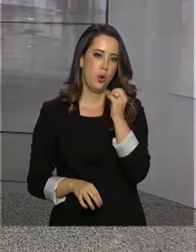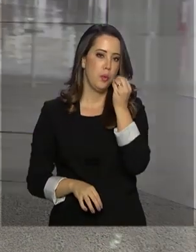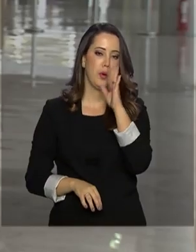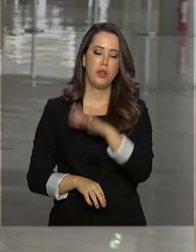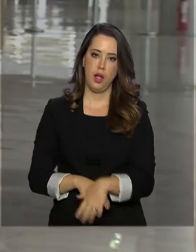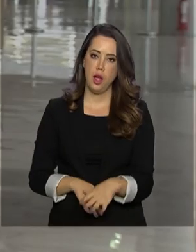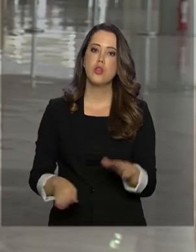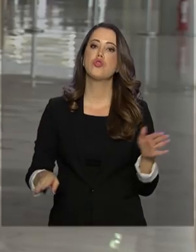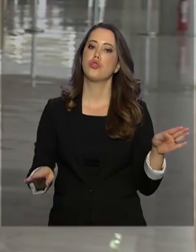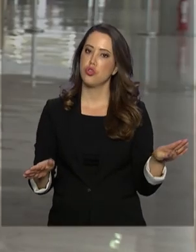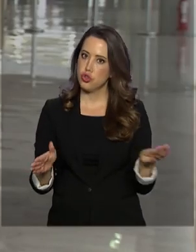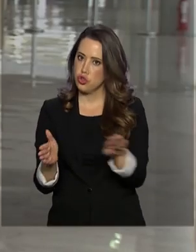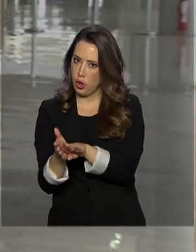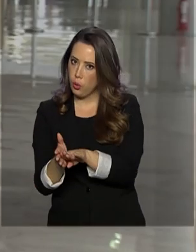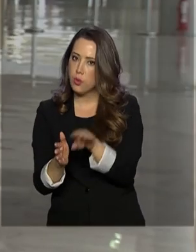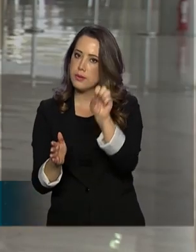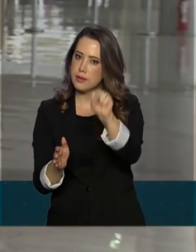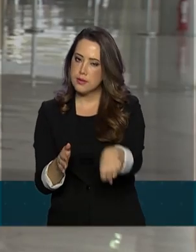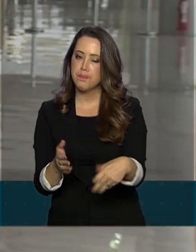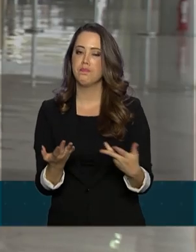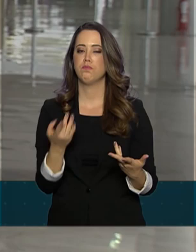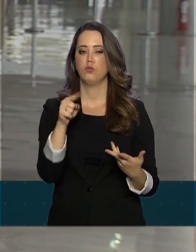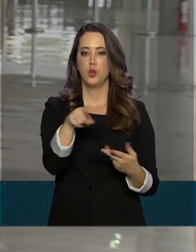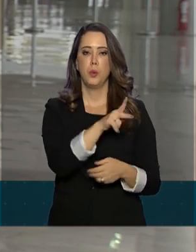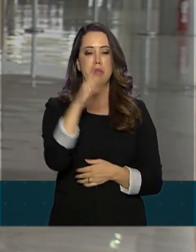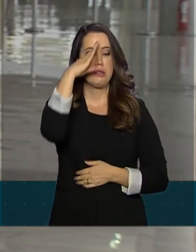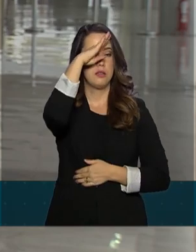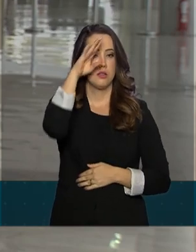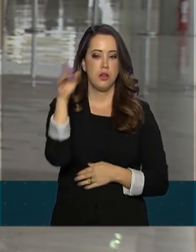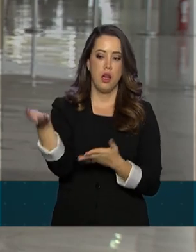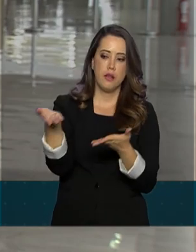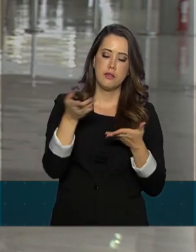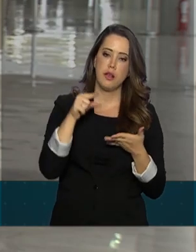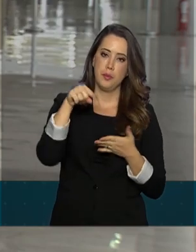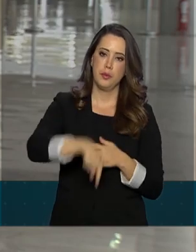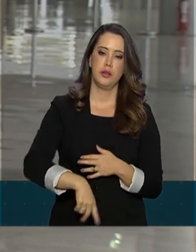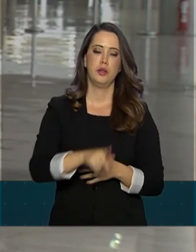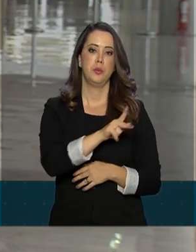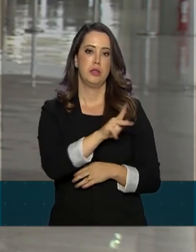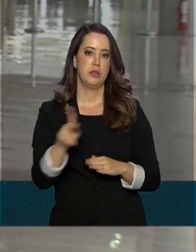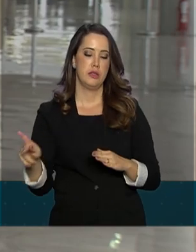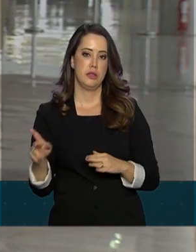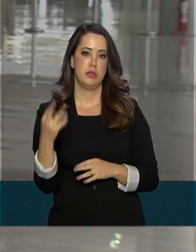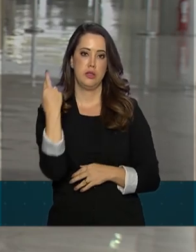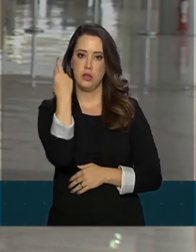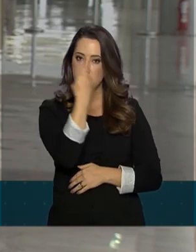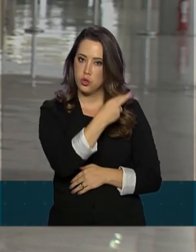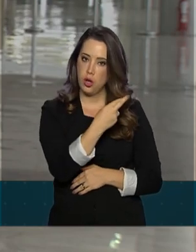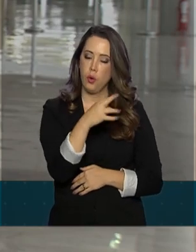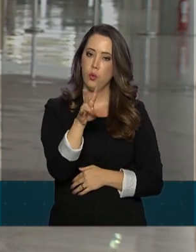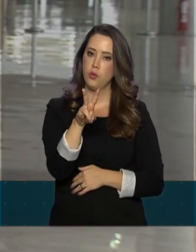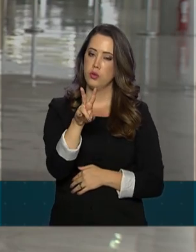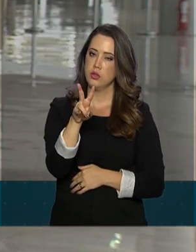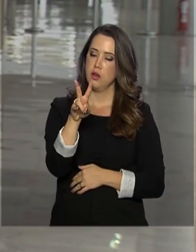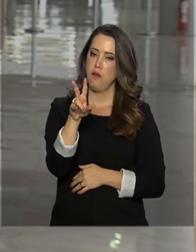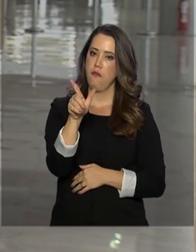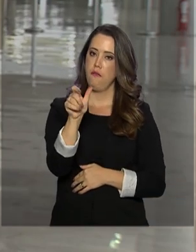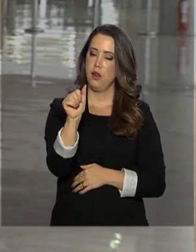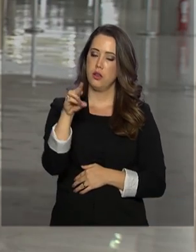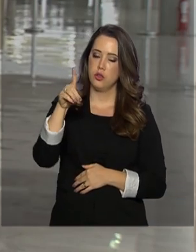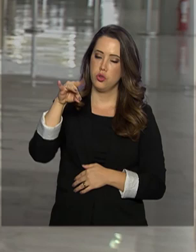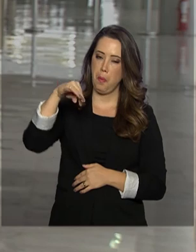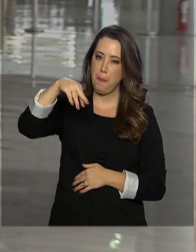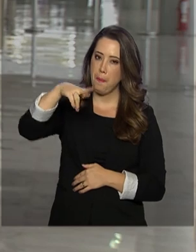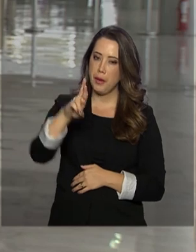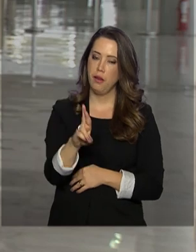Chegou sim, chegou agora há pouco. E o presidente Jair Bolsonaro recebe aqui o presidente da Rússia, Vladimir Putin, para tratar de